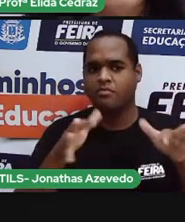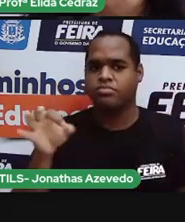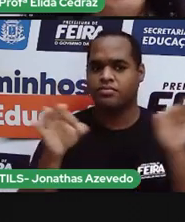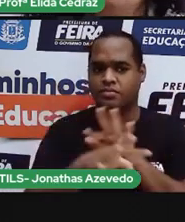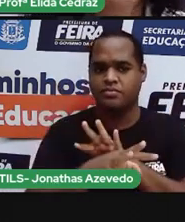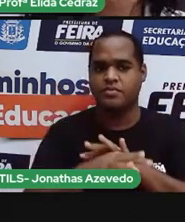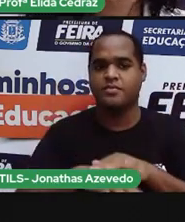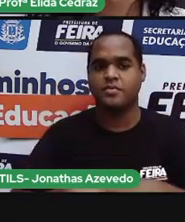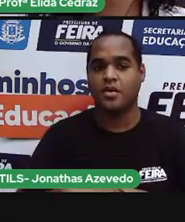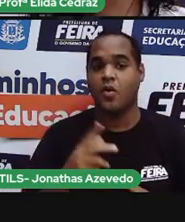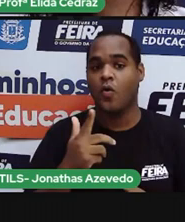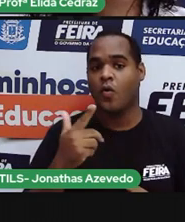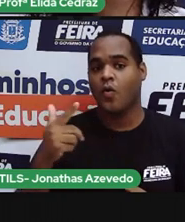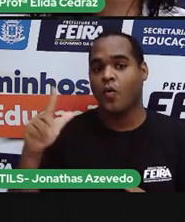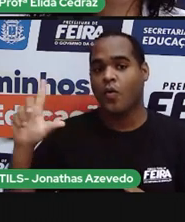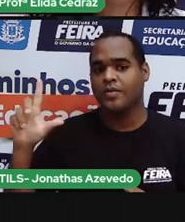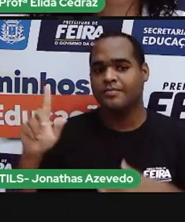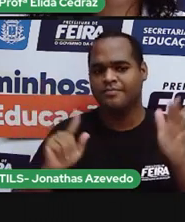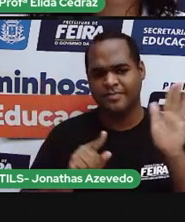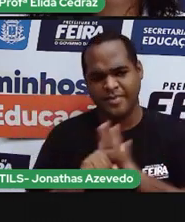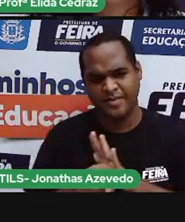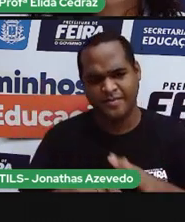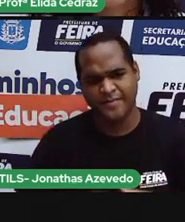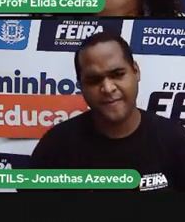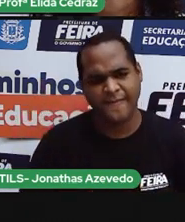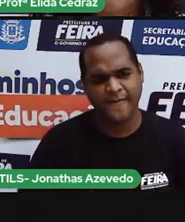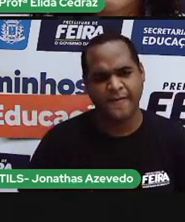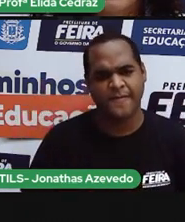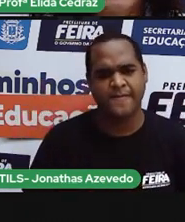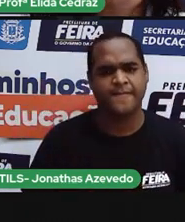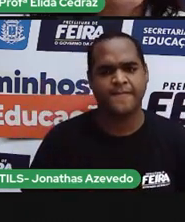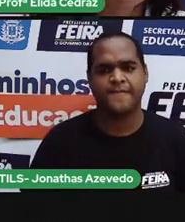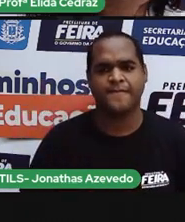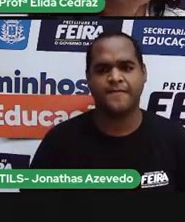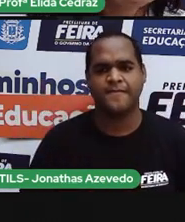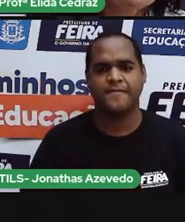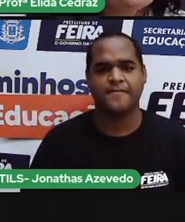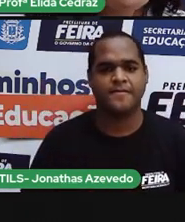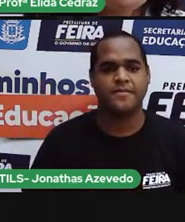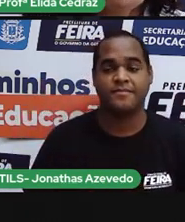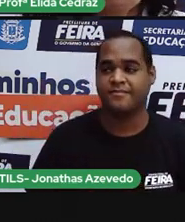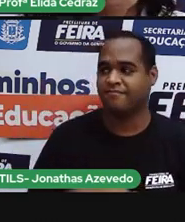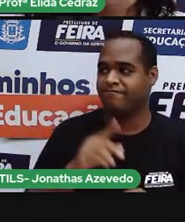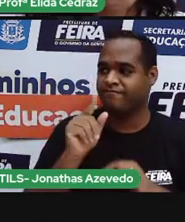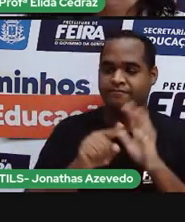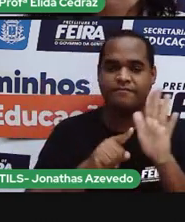partir para mais uma pergunta. Qual será a pergunta?